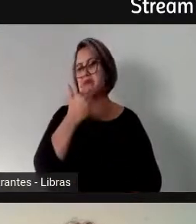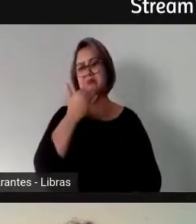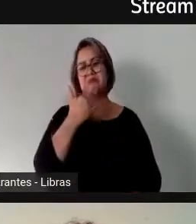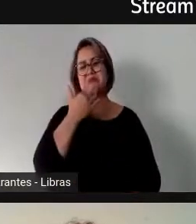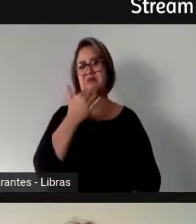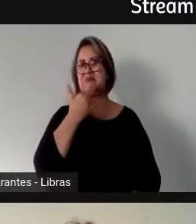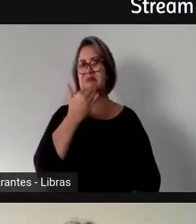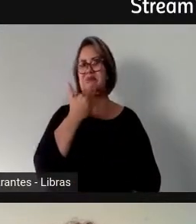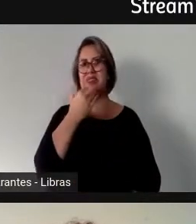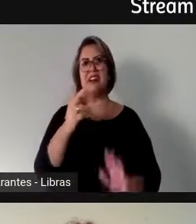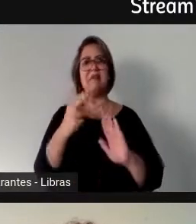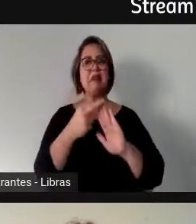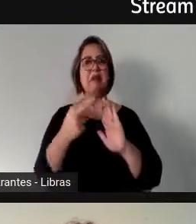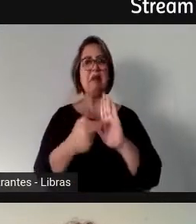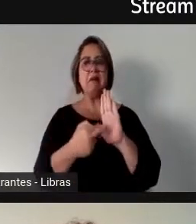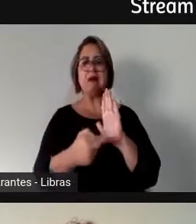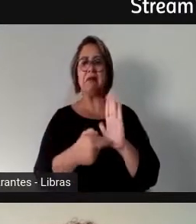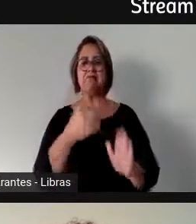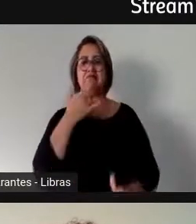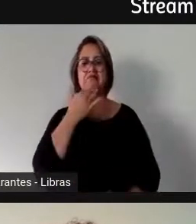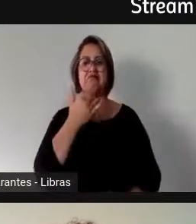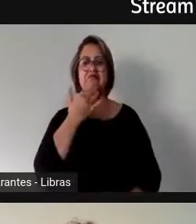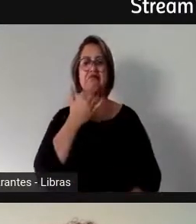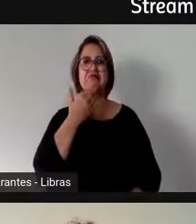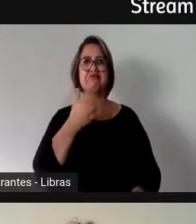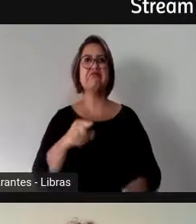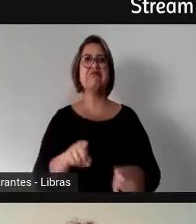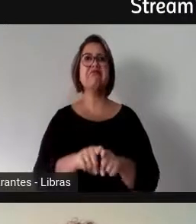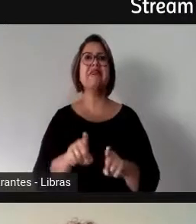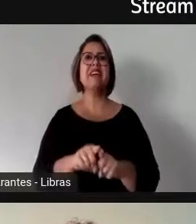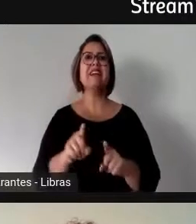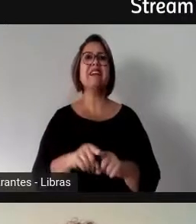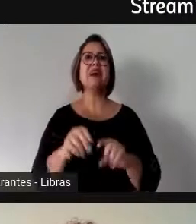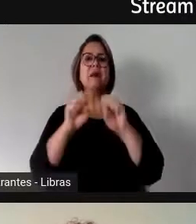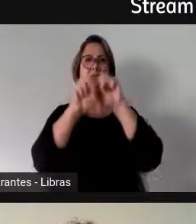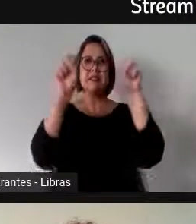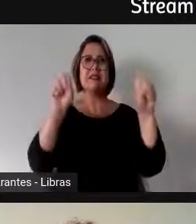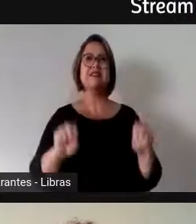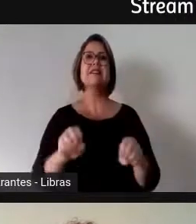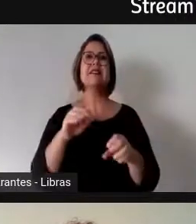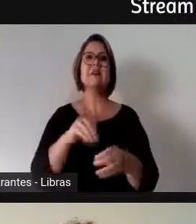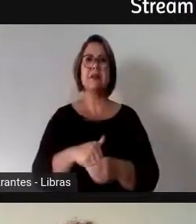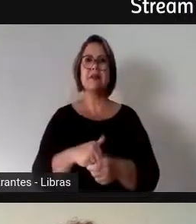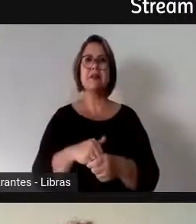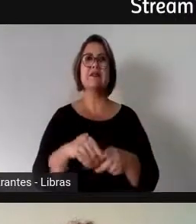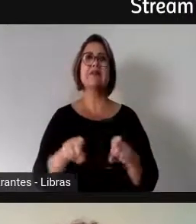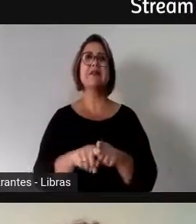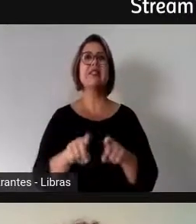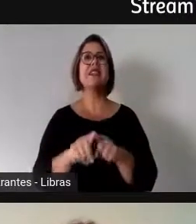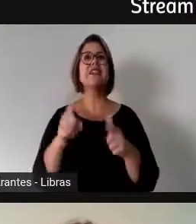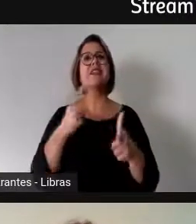regra existe o problema do sistema eleitoral, né, a gente tem um problema de um sistema